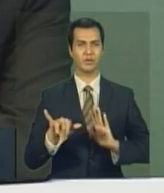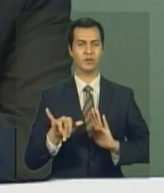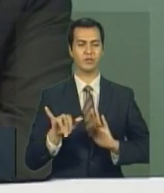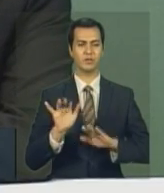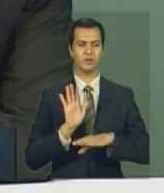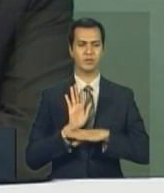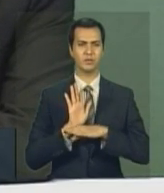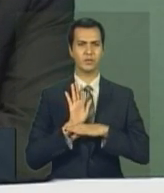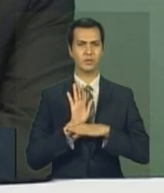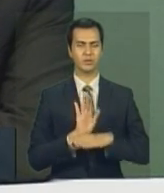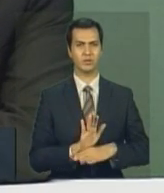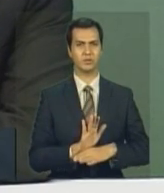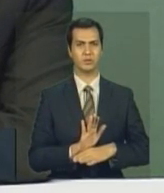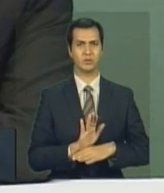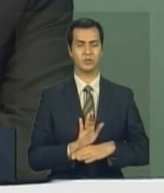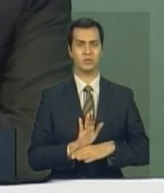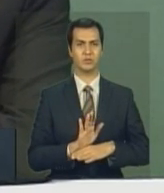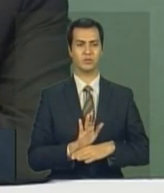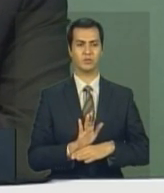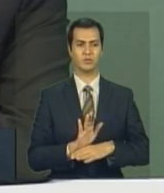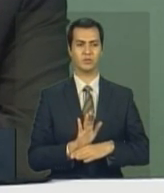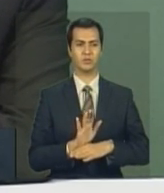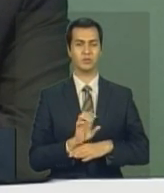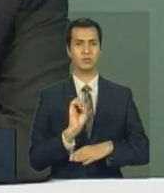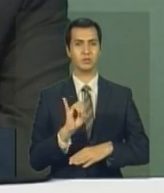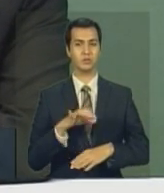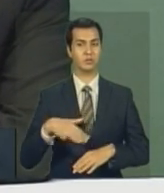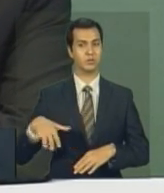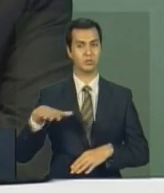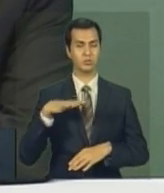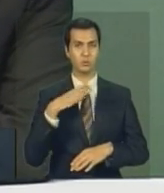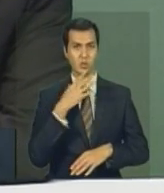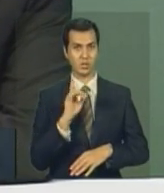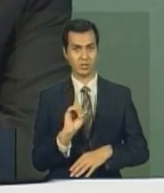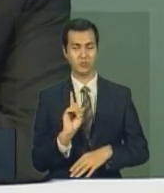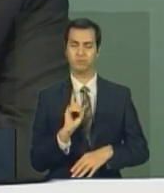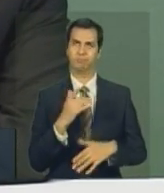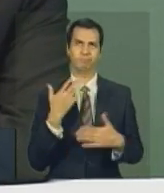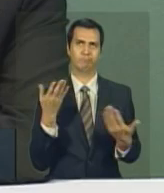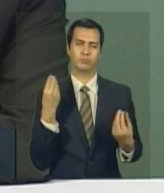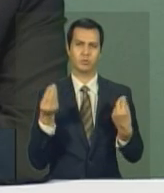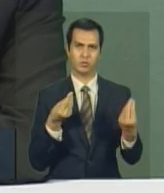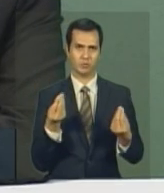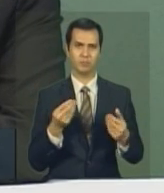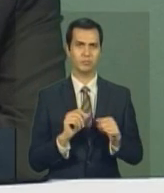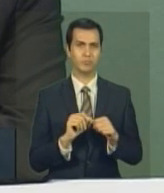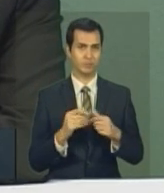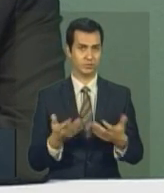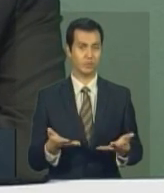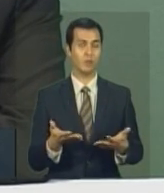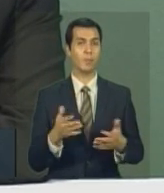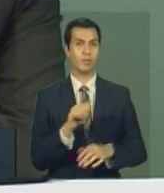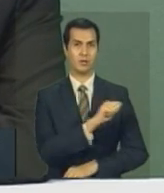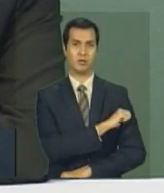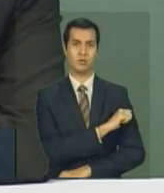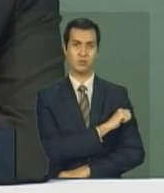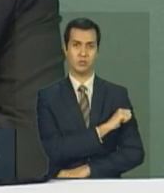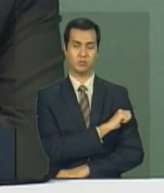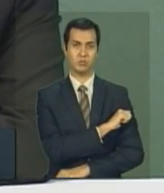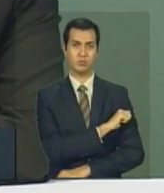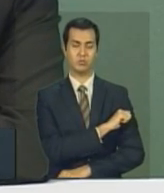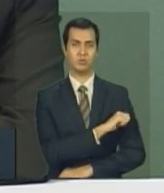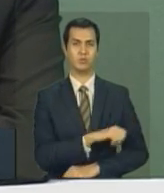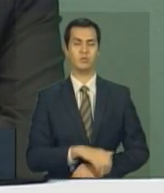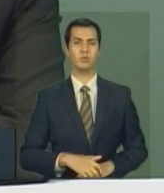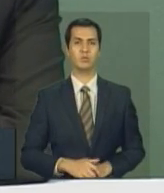previsível para quem não está muito no METI. Esses alunos, esses nossos alunos, não terão mais de